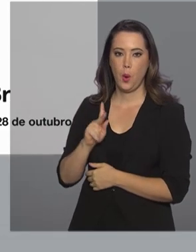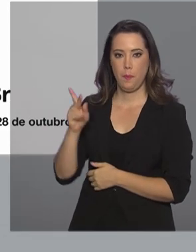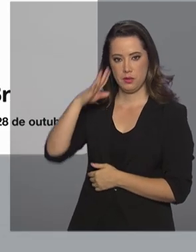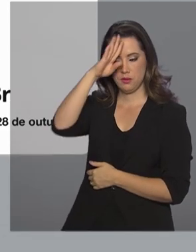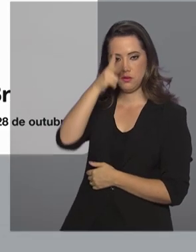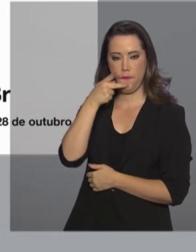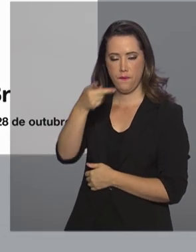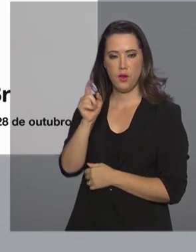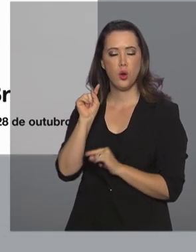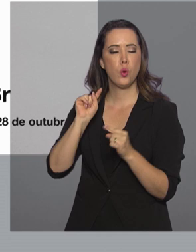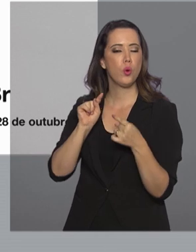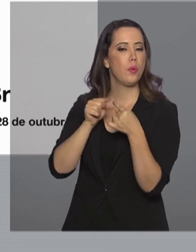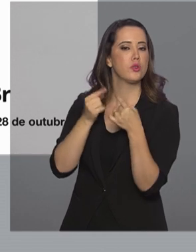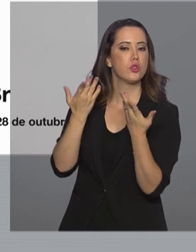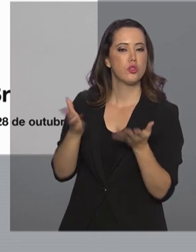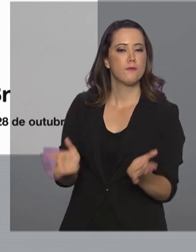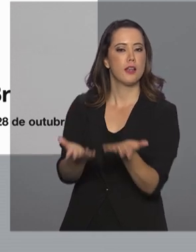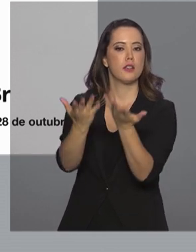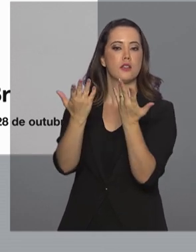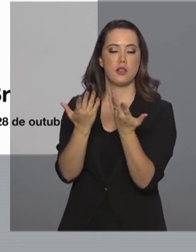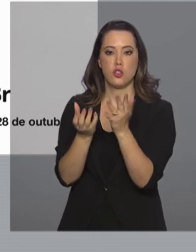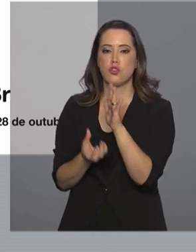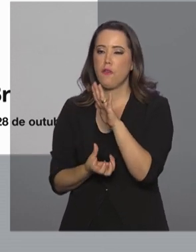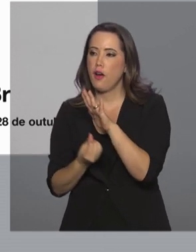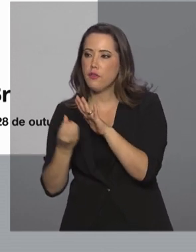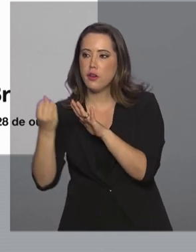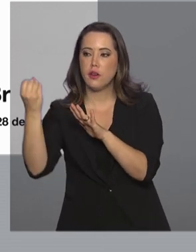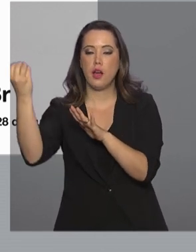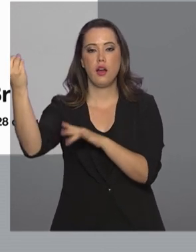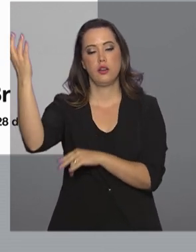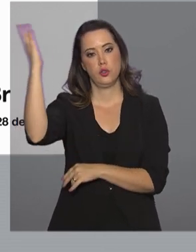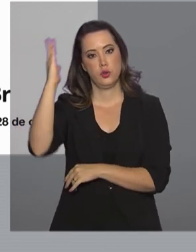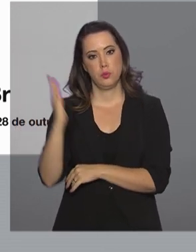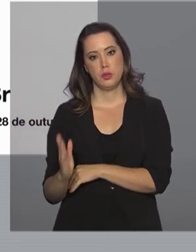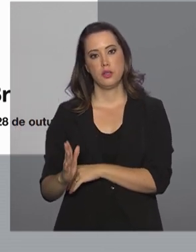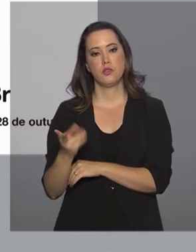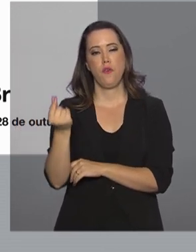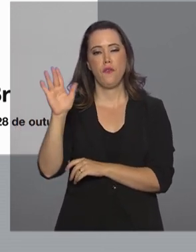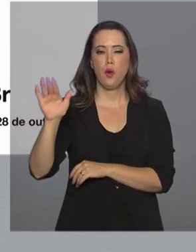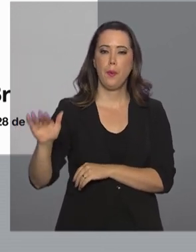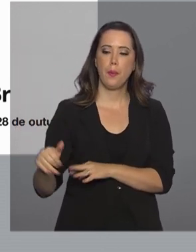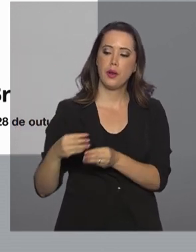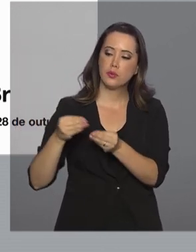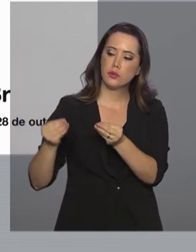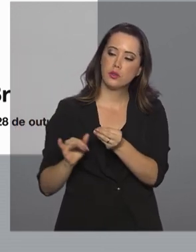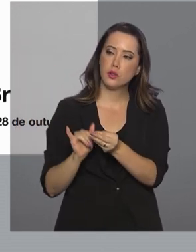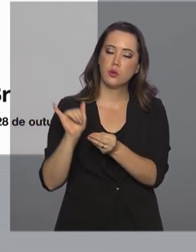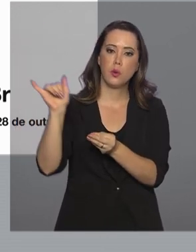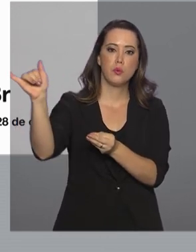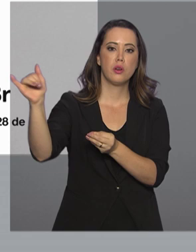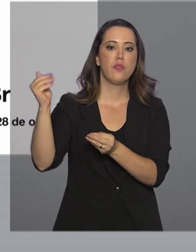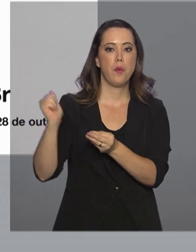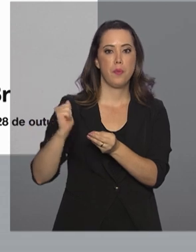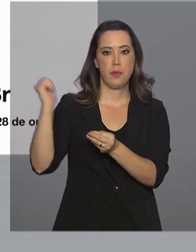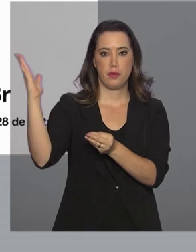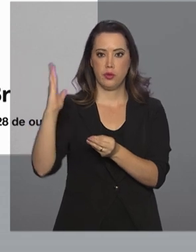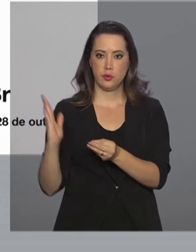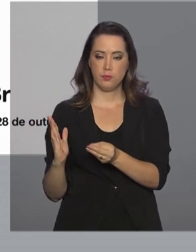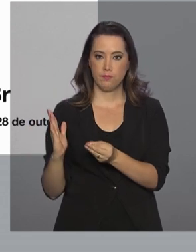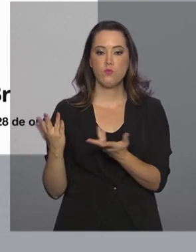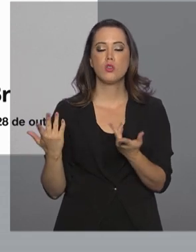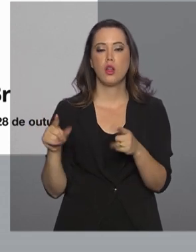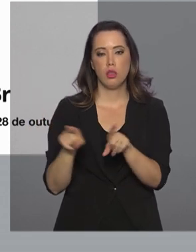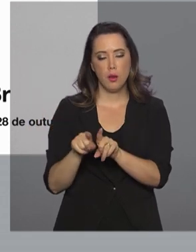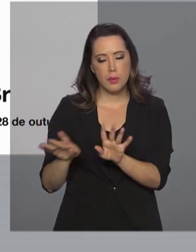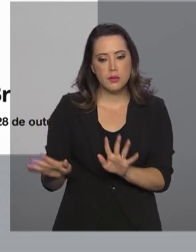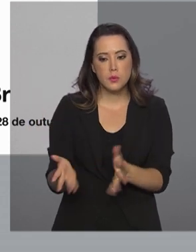medida tem como objetivo incentivar o mercado aéreo brasileiro e baratear as passagens internacionais. Segundo o presidente, a medida